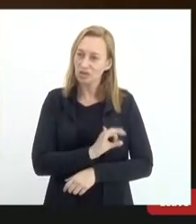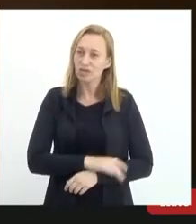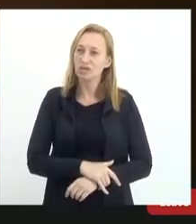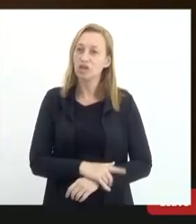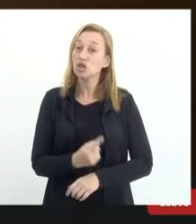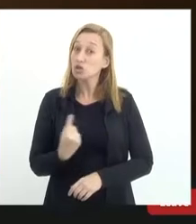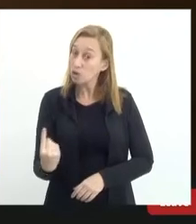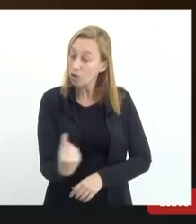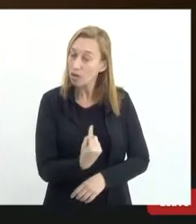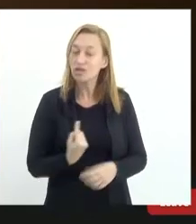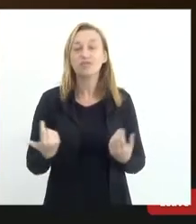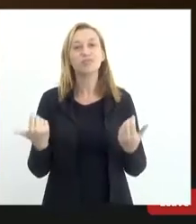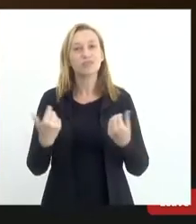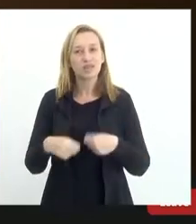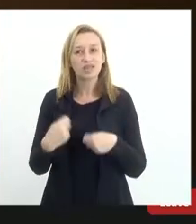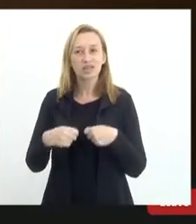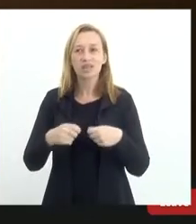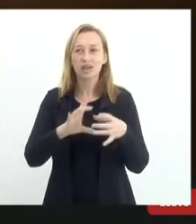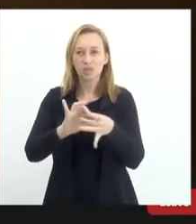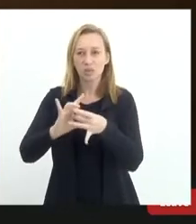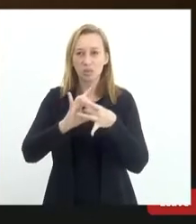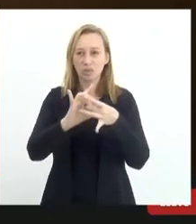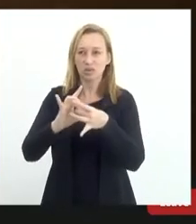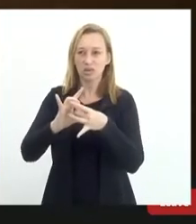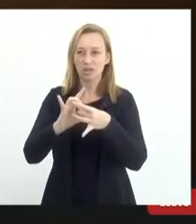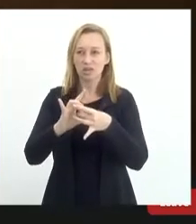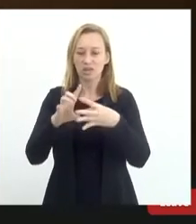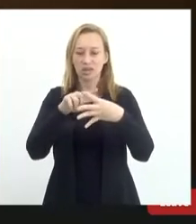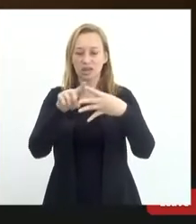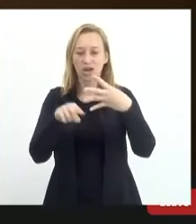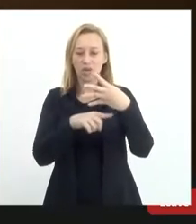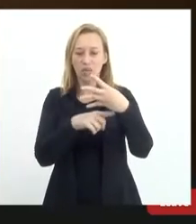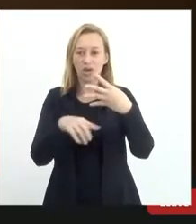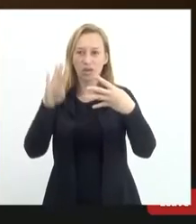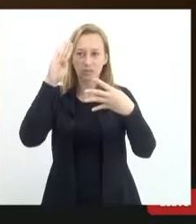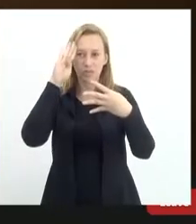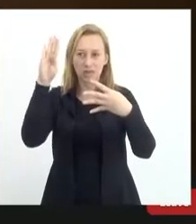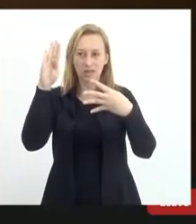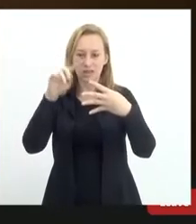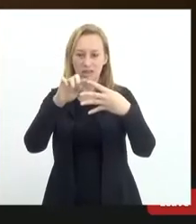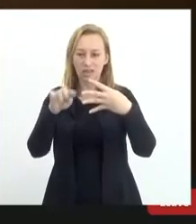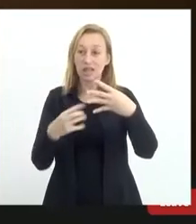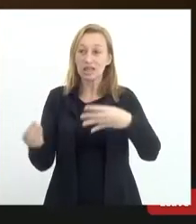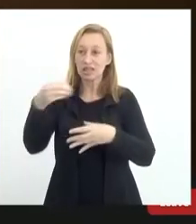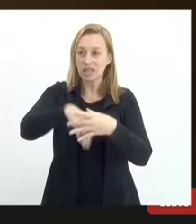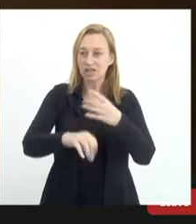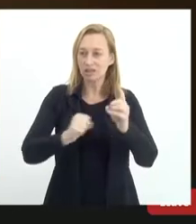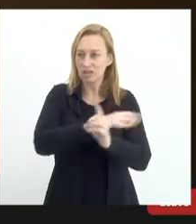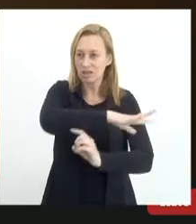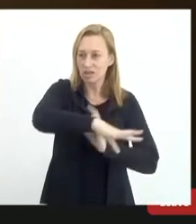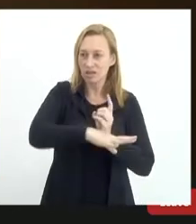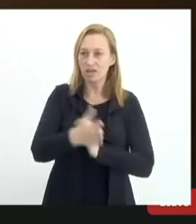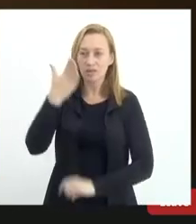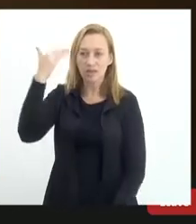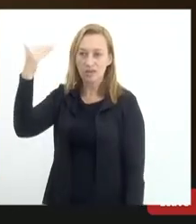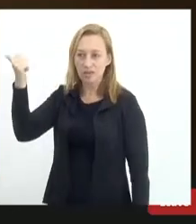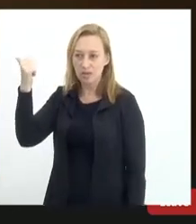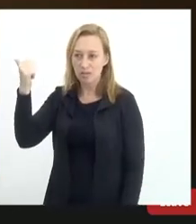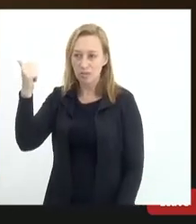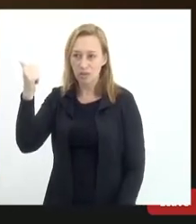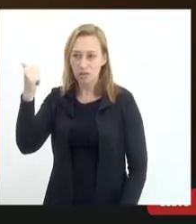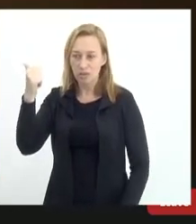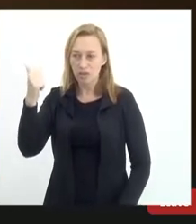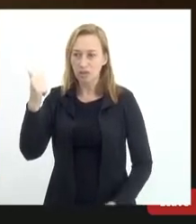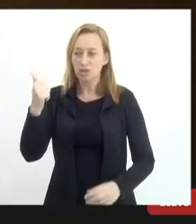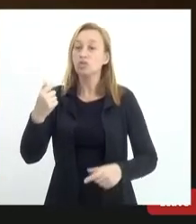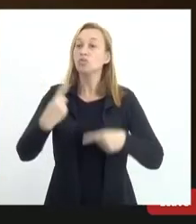Nós precisamos unir as quatro pilastras de uma sociedade para ter sucesso em uma causa e